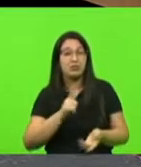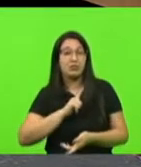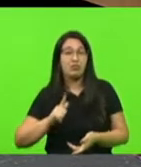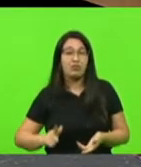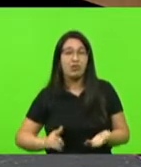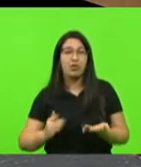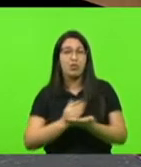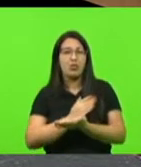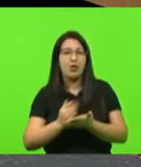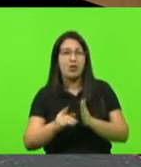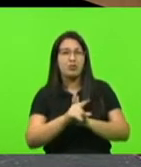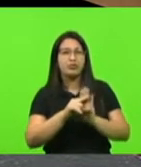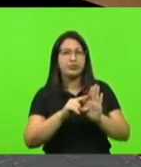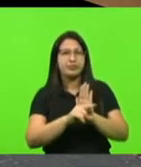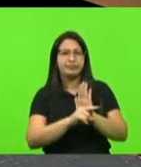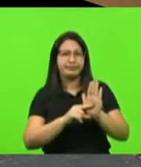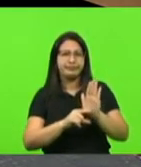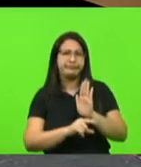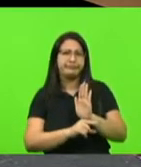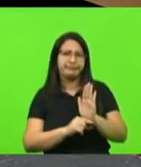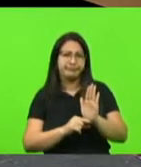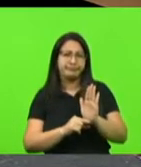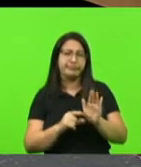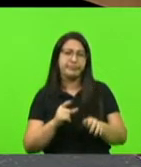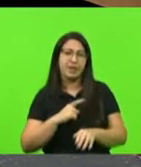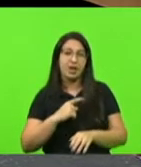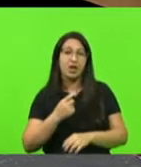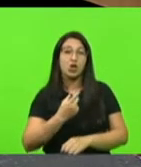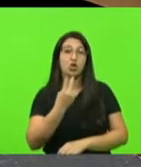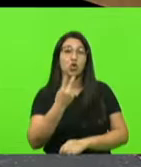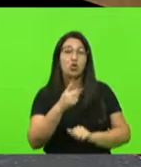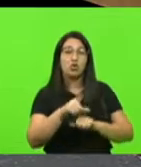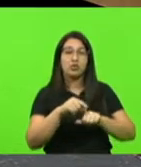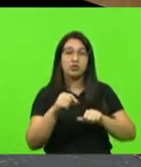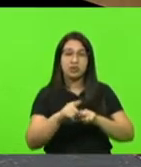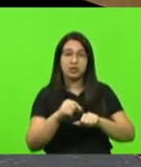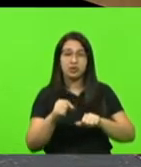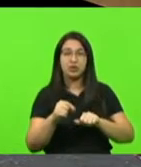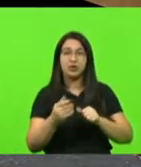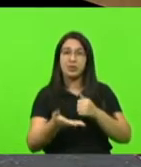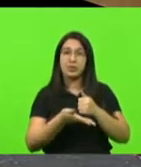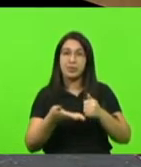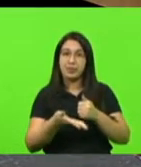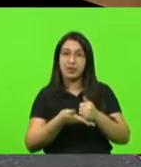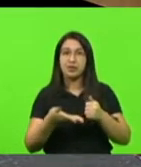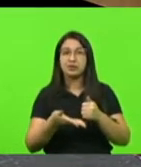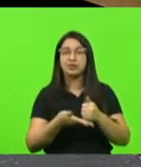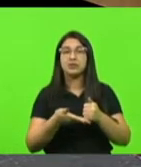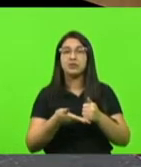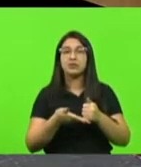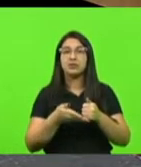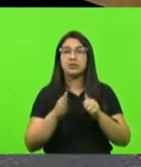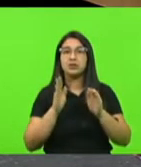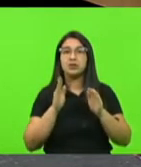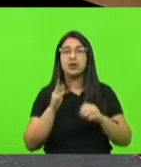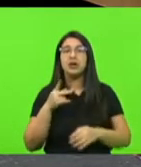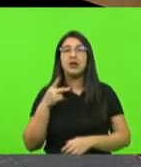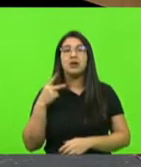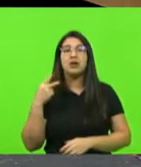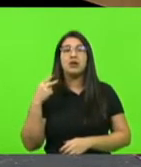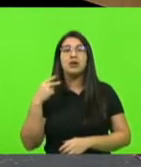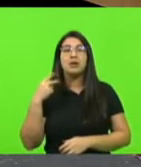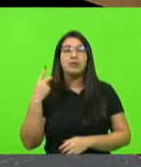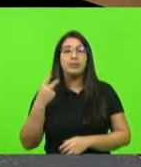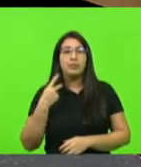alguns, dois artigos com base na Procuradoria Geral